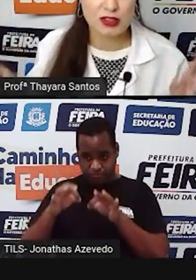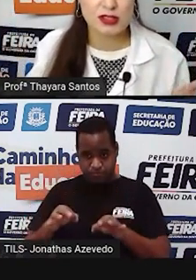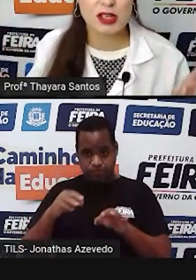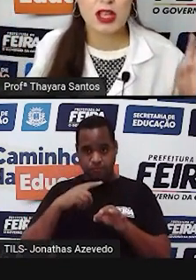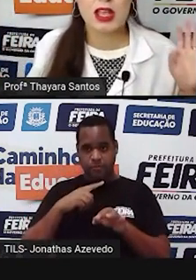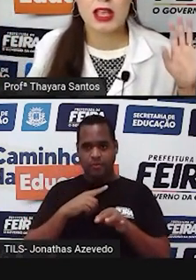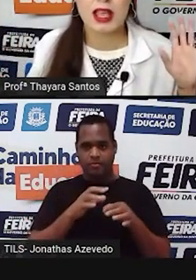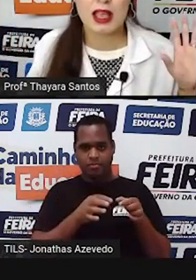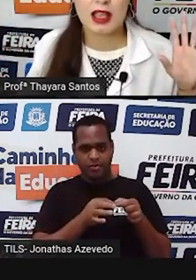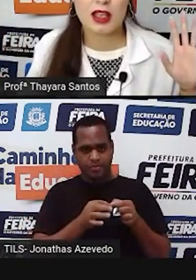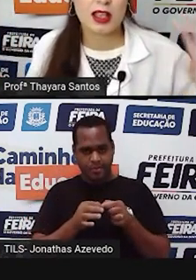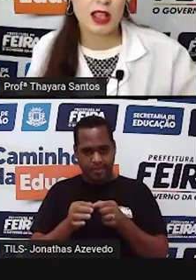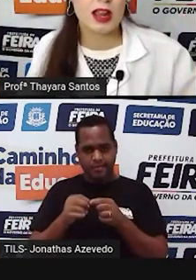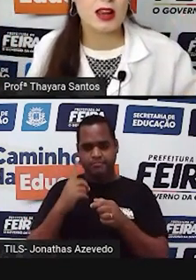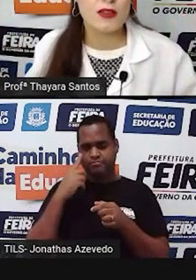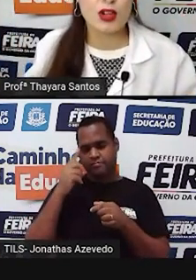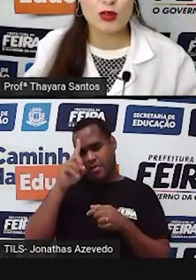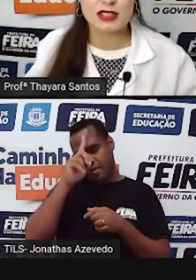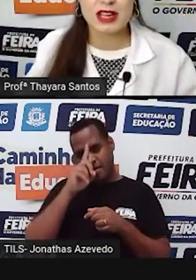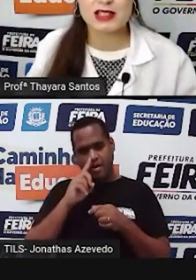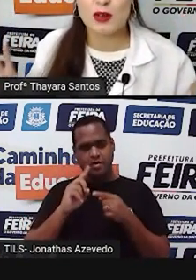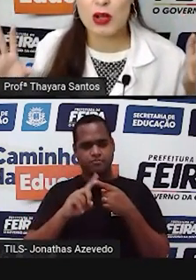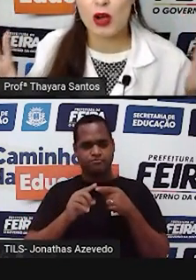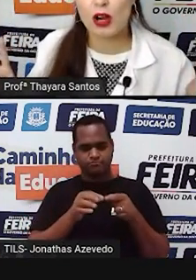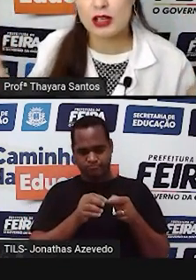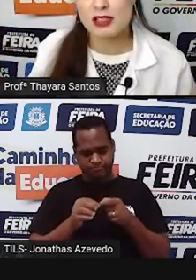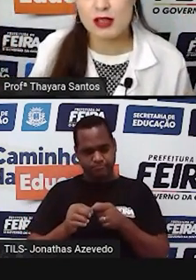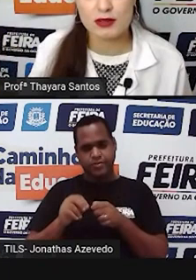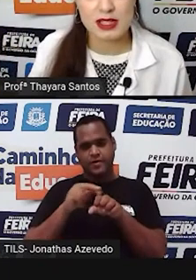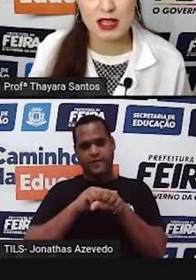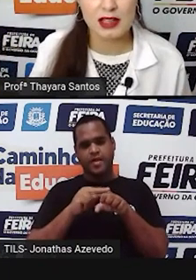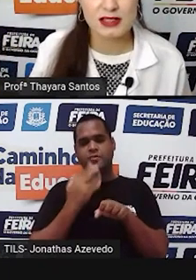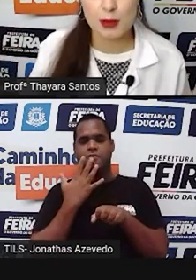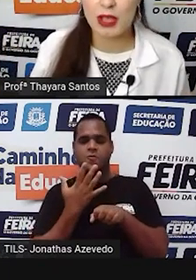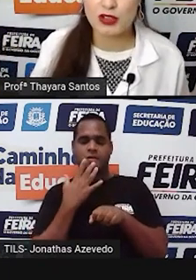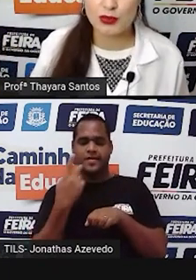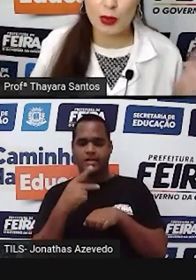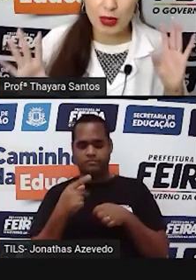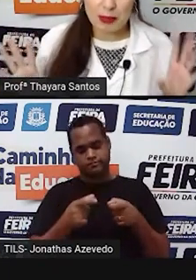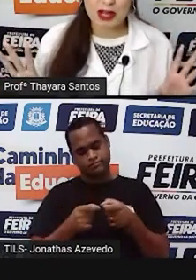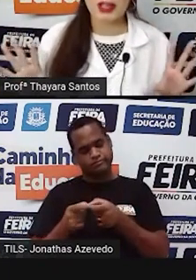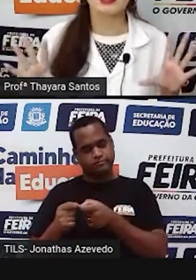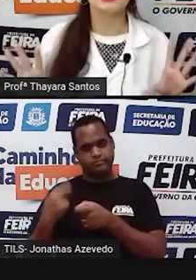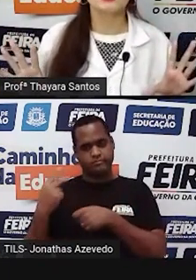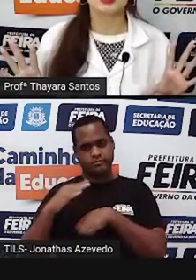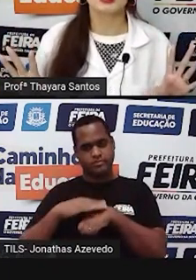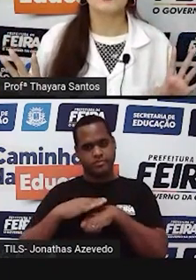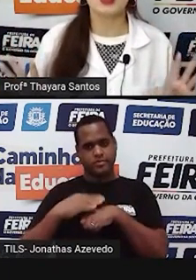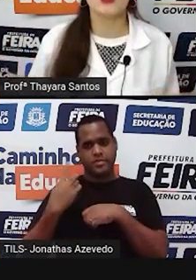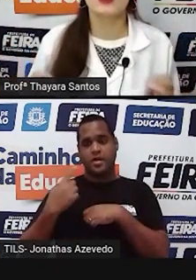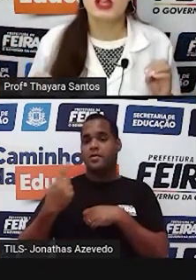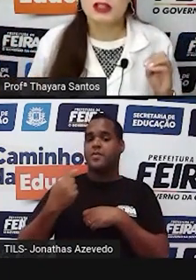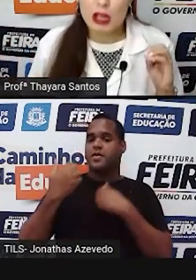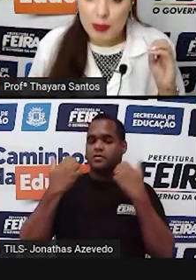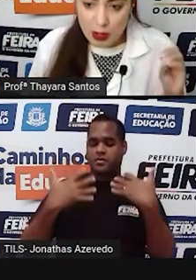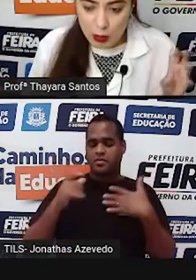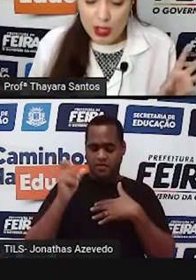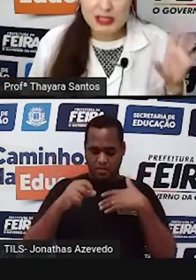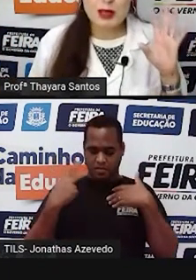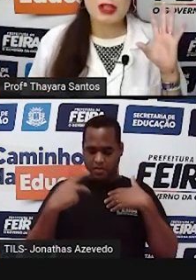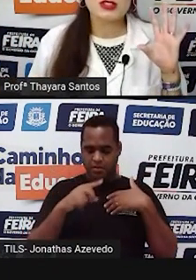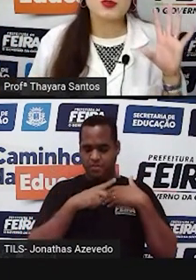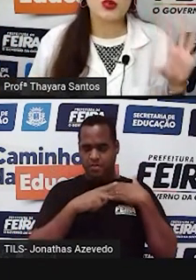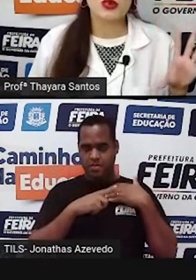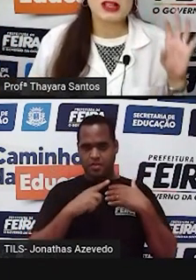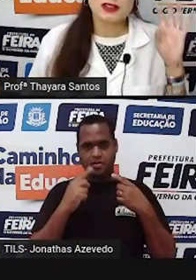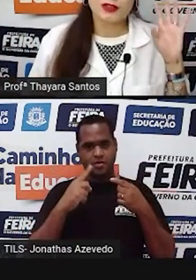sementes. Ele levou em consideração a coloração dessa semente. Foi a primeira característica que ele pegou. Então, ele pegou